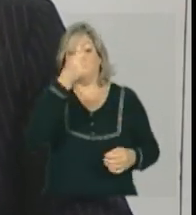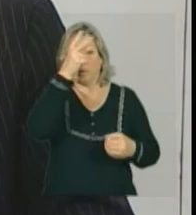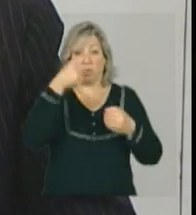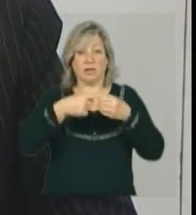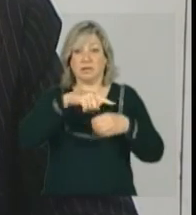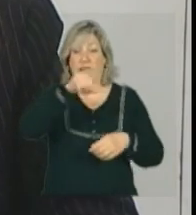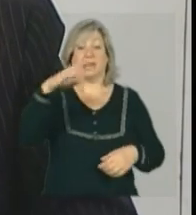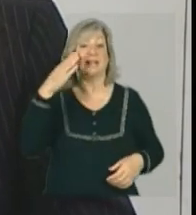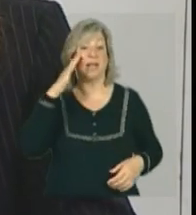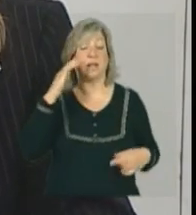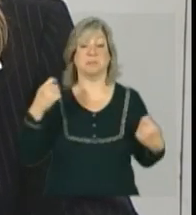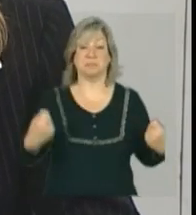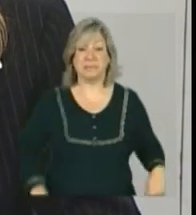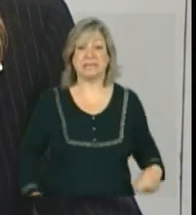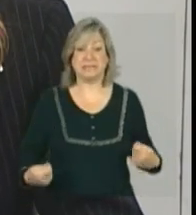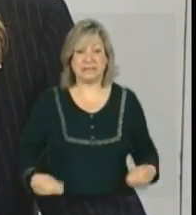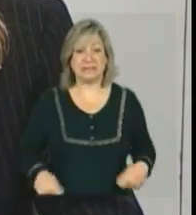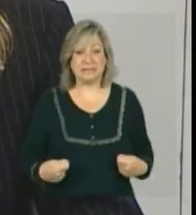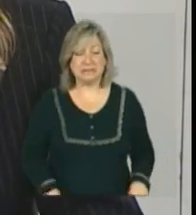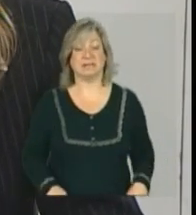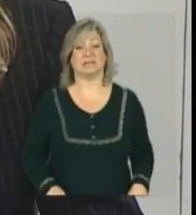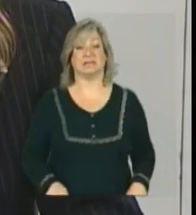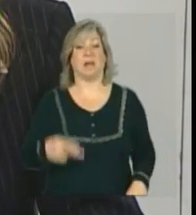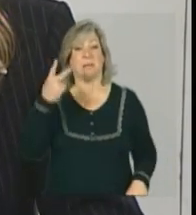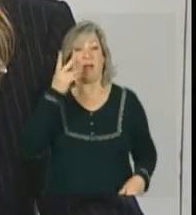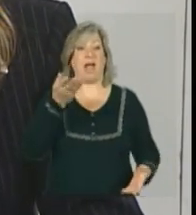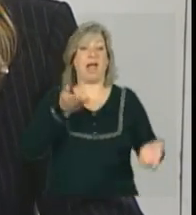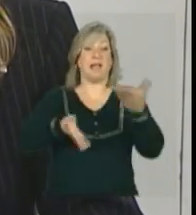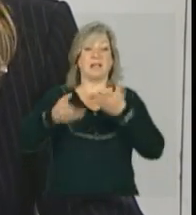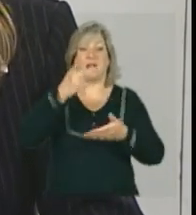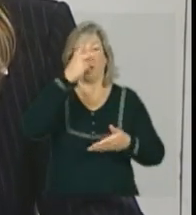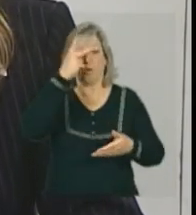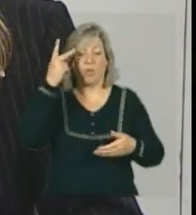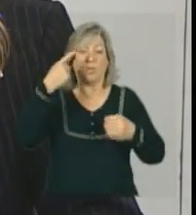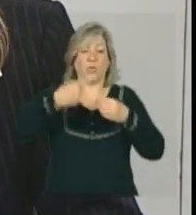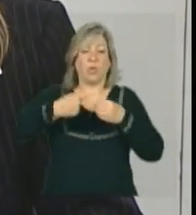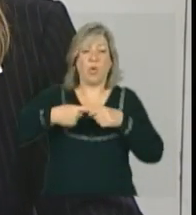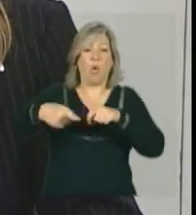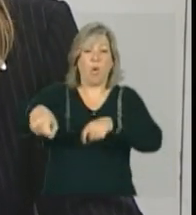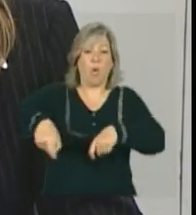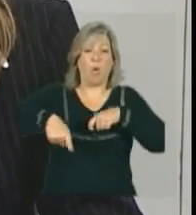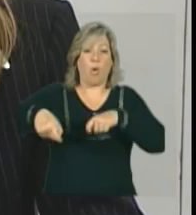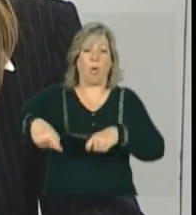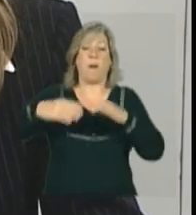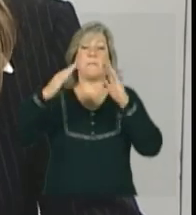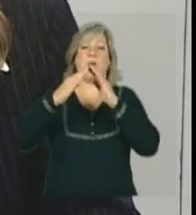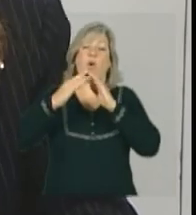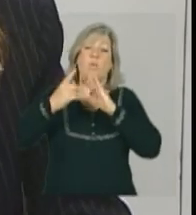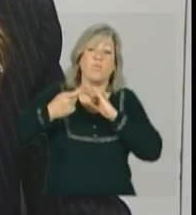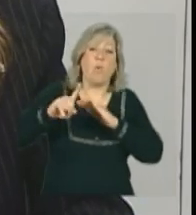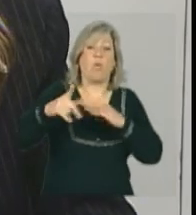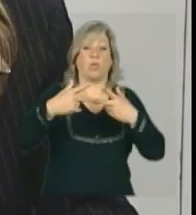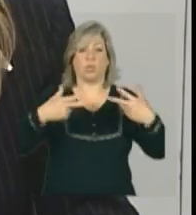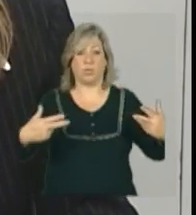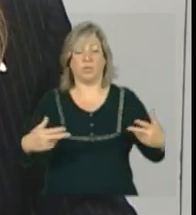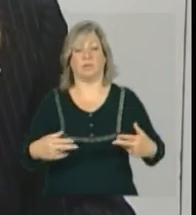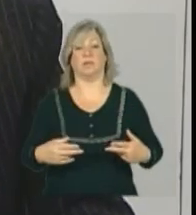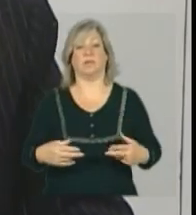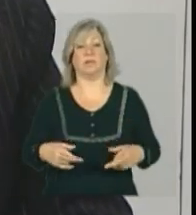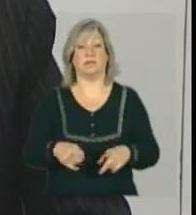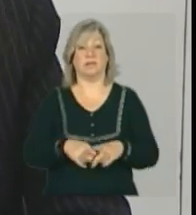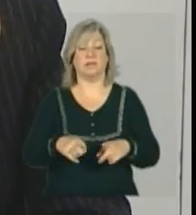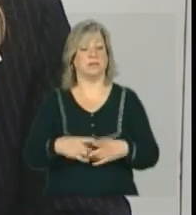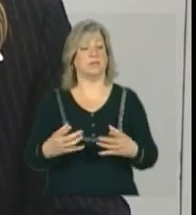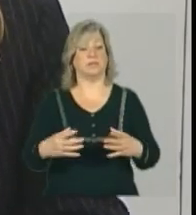necessidade dele para atender tanto a população rural daquele município, como comunidades